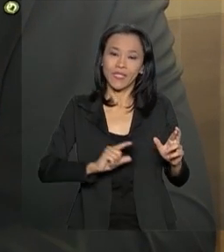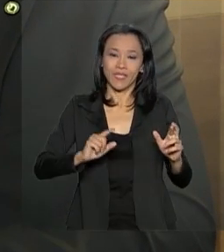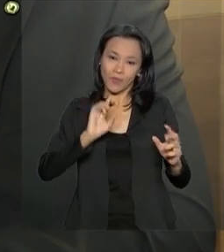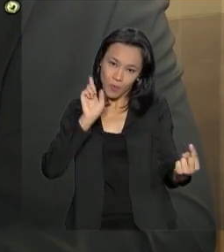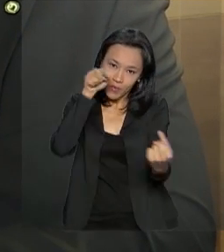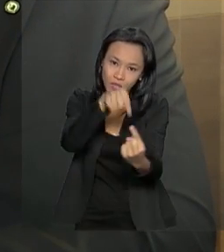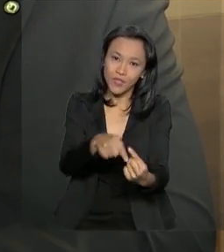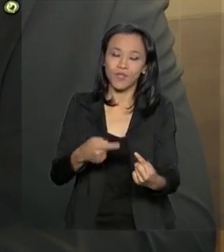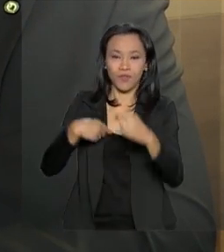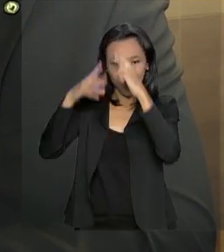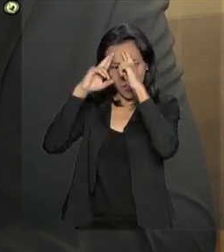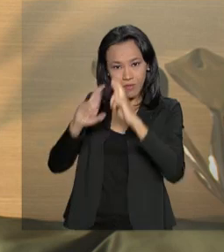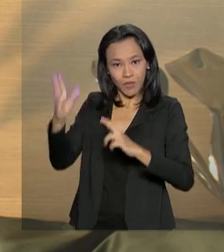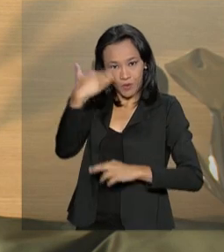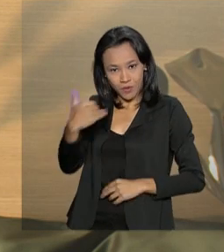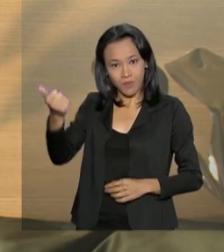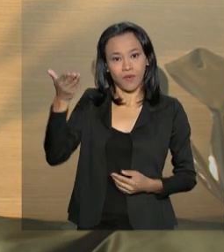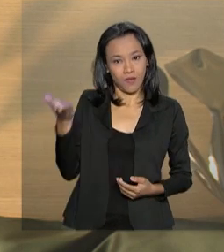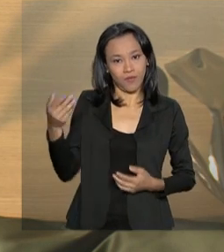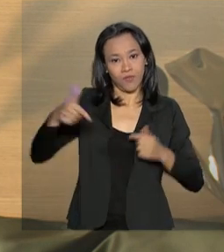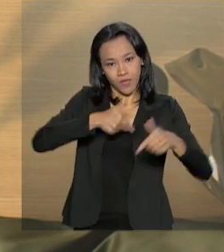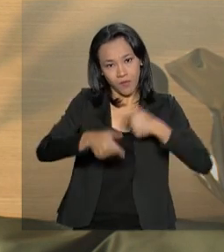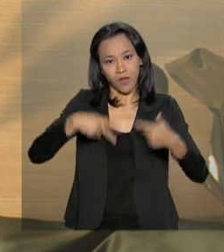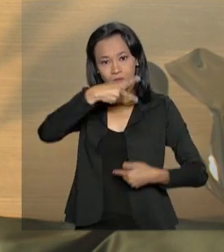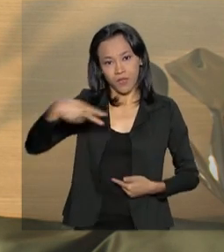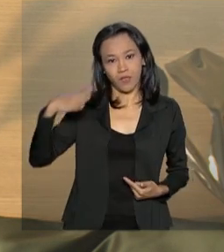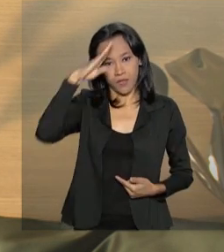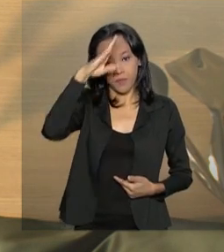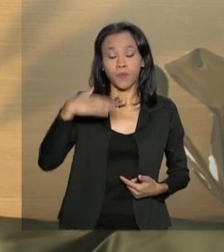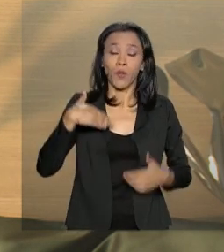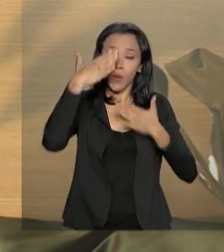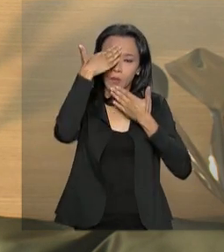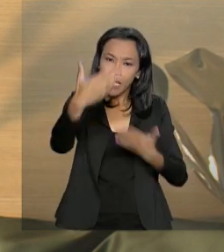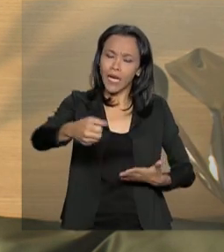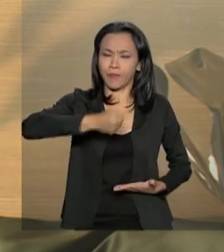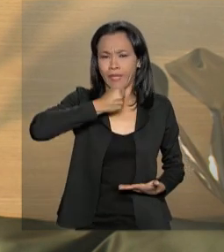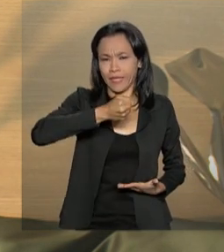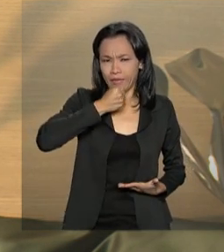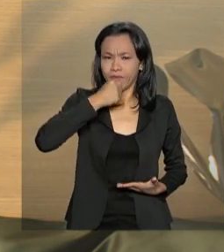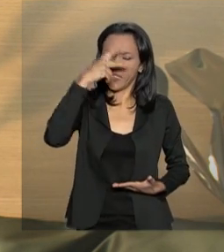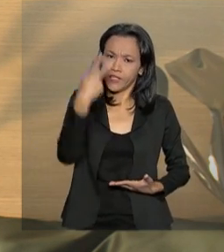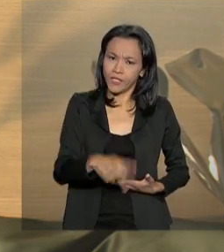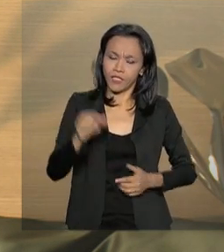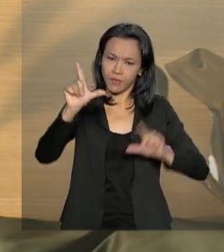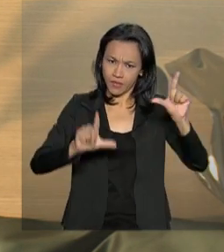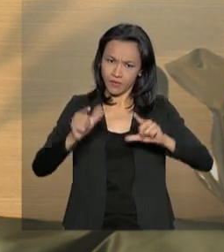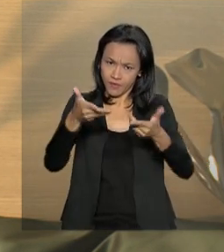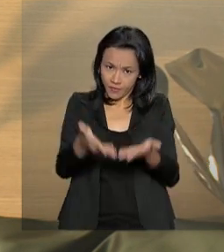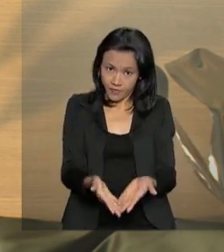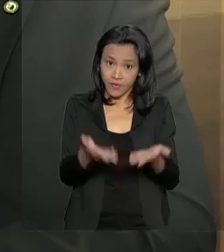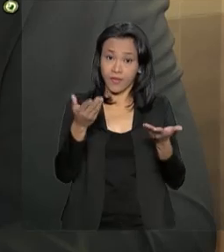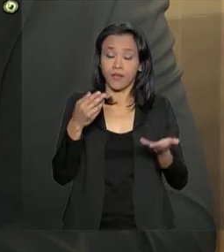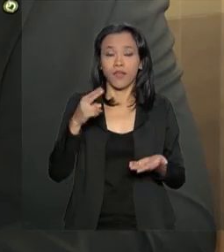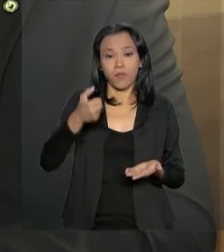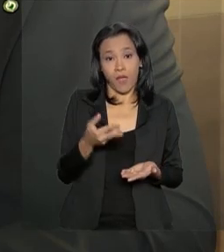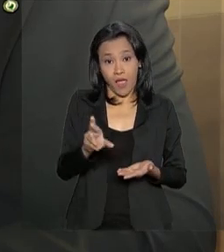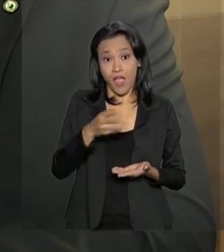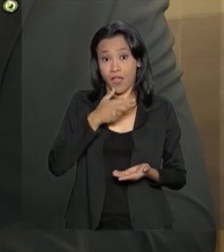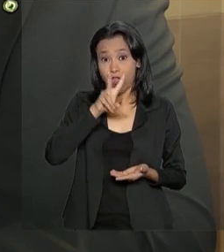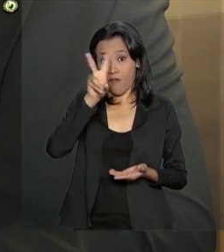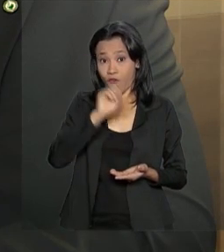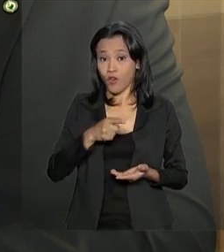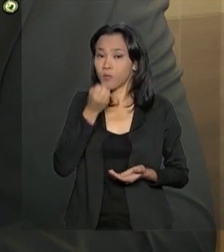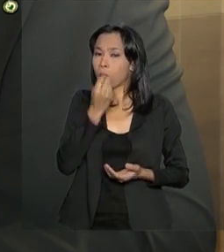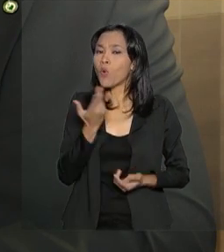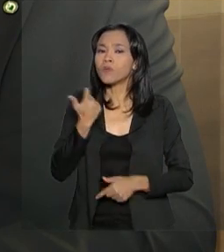voto de confiança do presidente Jair Bolsonaro. Obrigado pela entrevista exclusiva à TV NBR e à Voz do Brasil. Bom trabalho